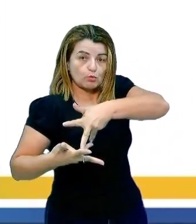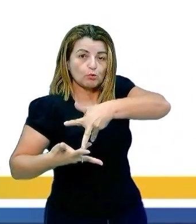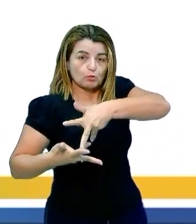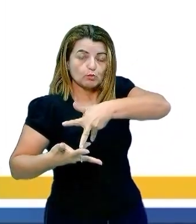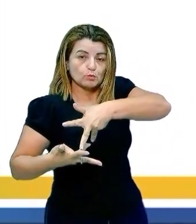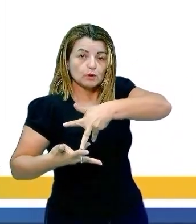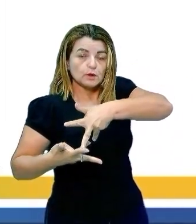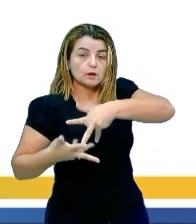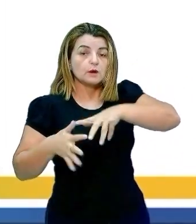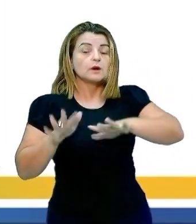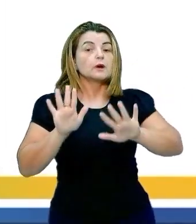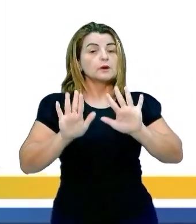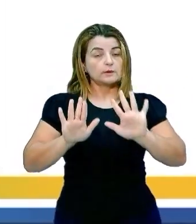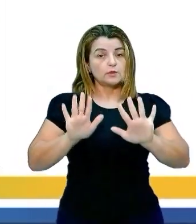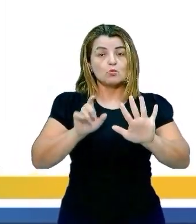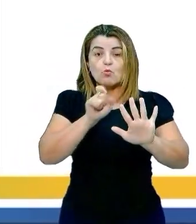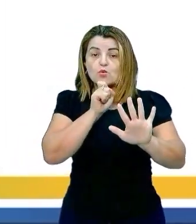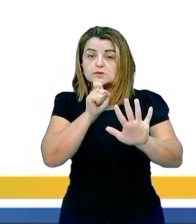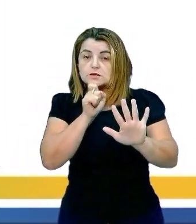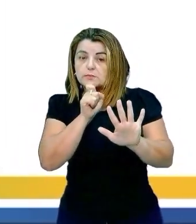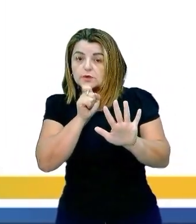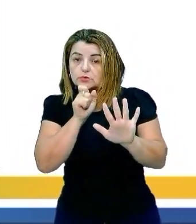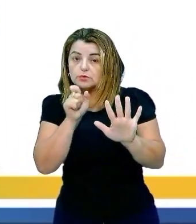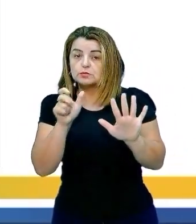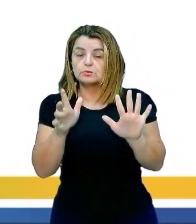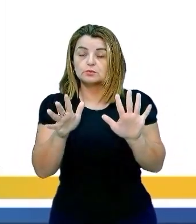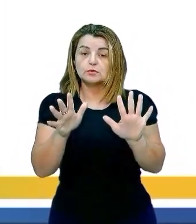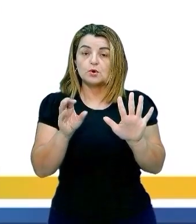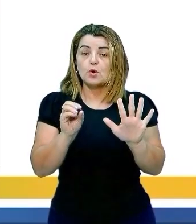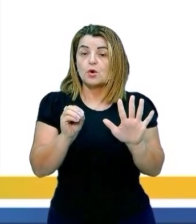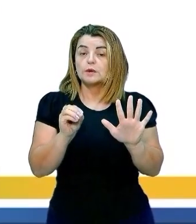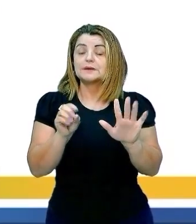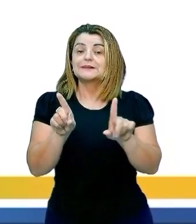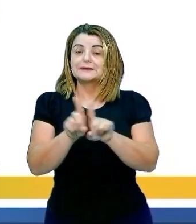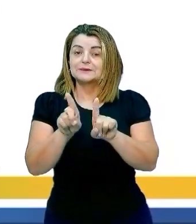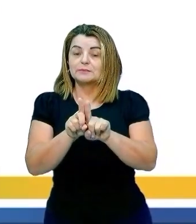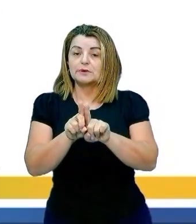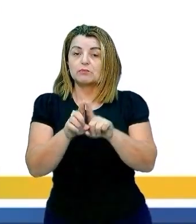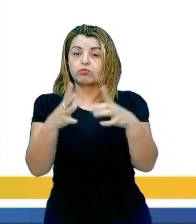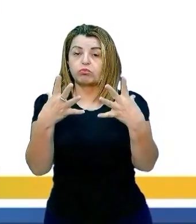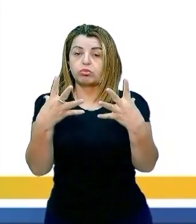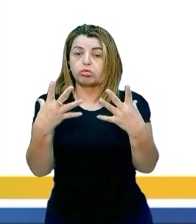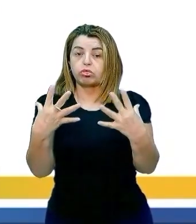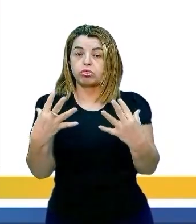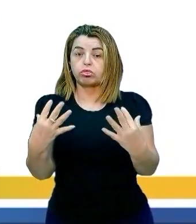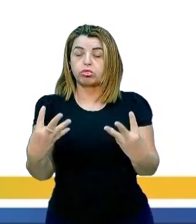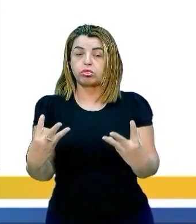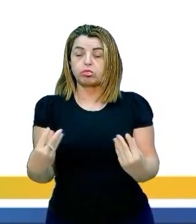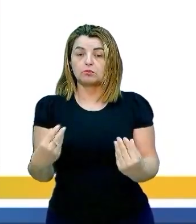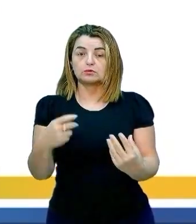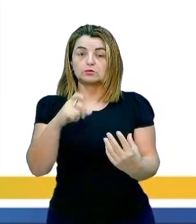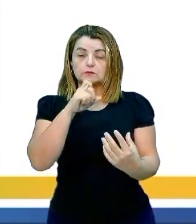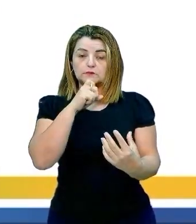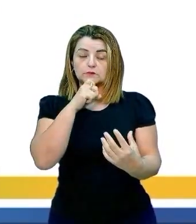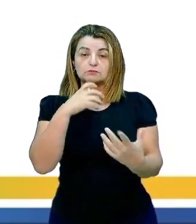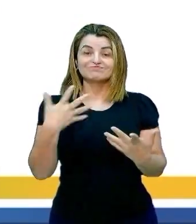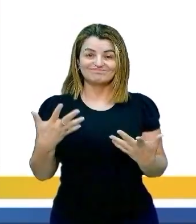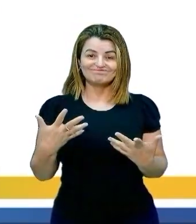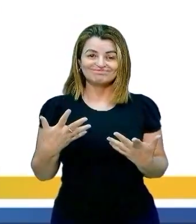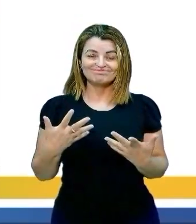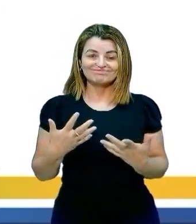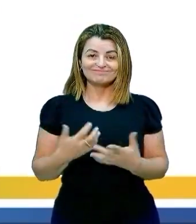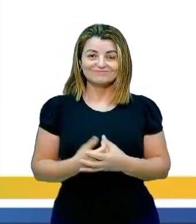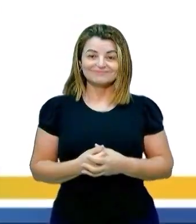há um congelamento e há um descongelamento das nossas calotas. E elas